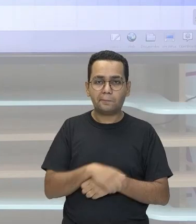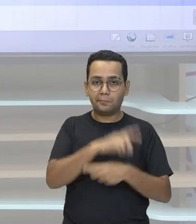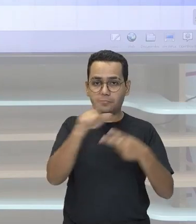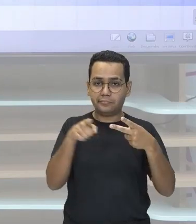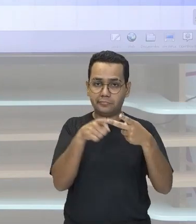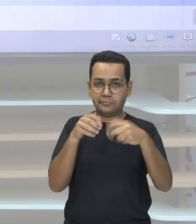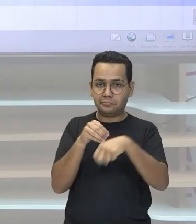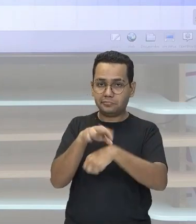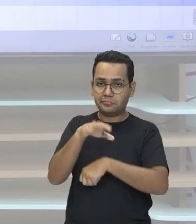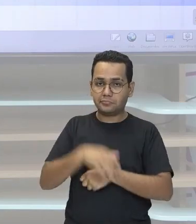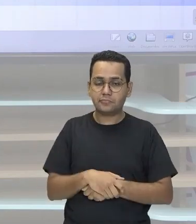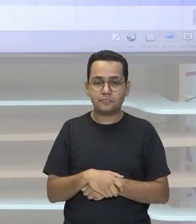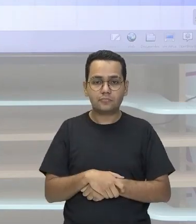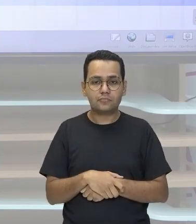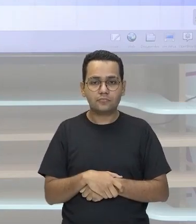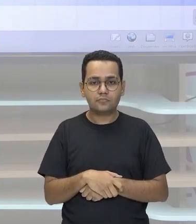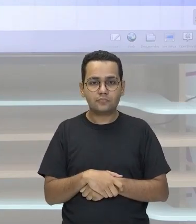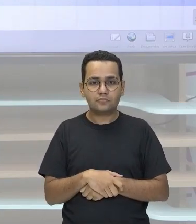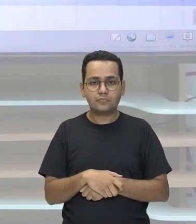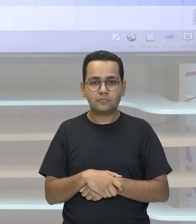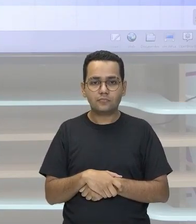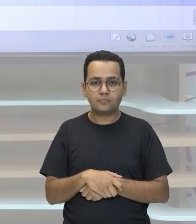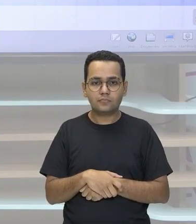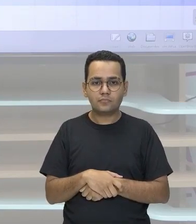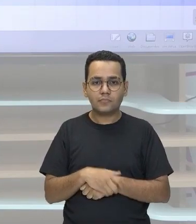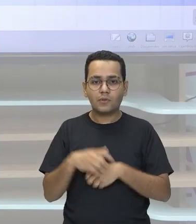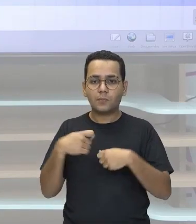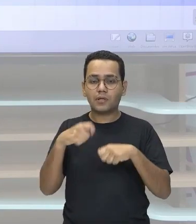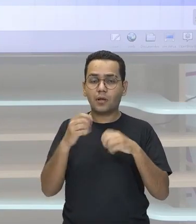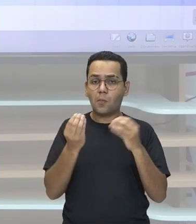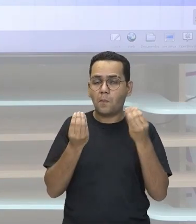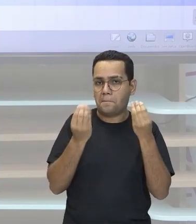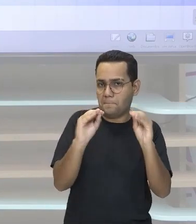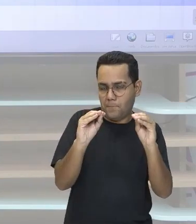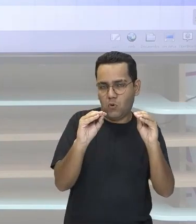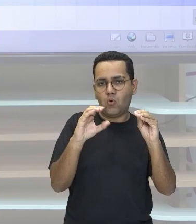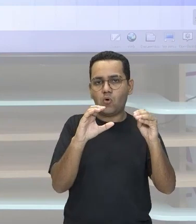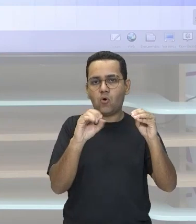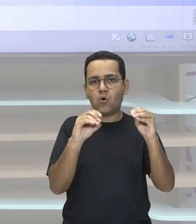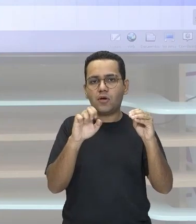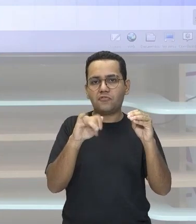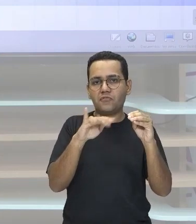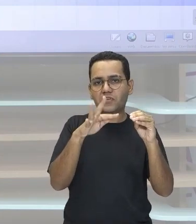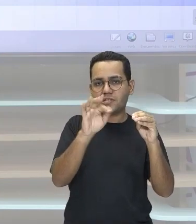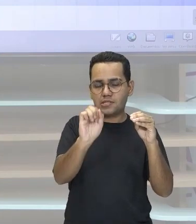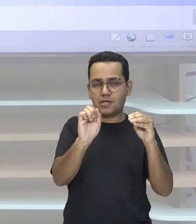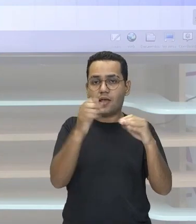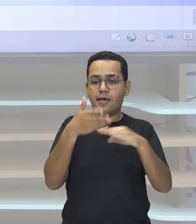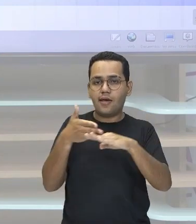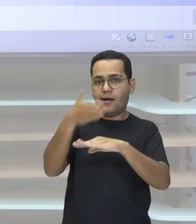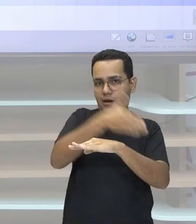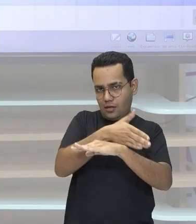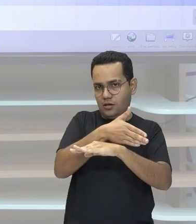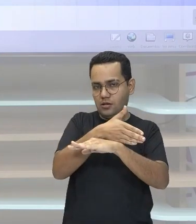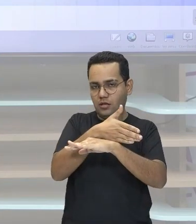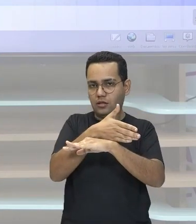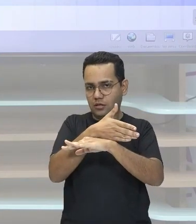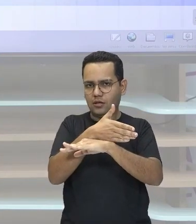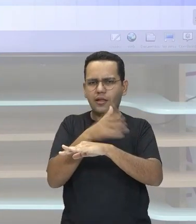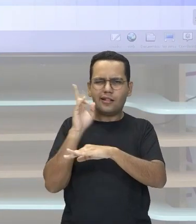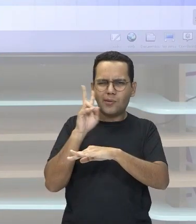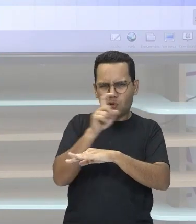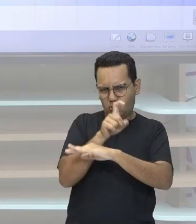passo Eu vou adicionar os coeficientes Que é a parte que fica Na frente da potência E depois Como terceiro passo